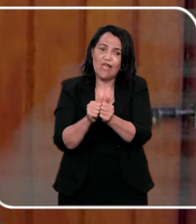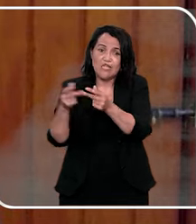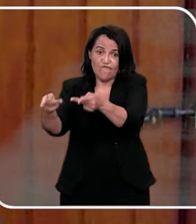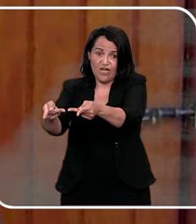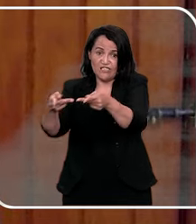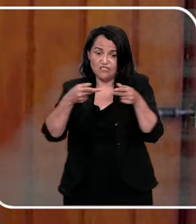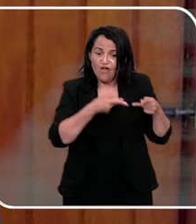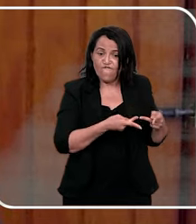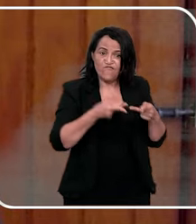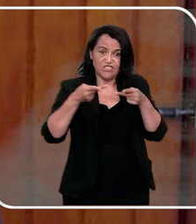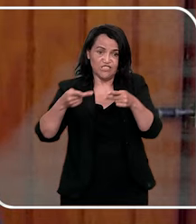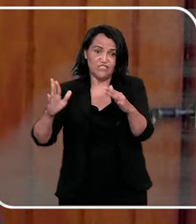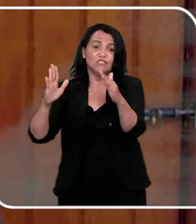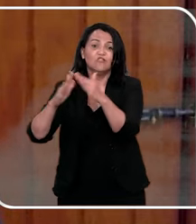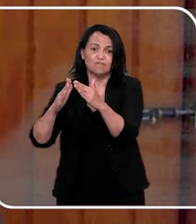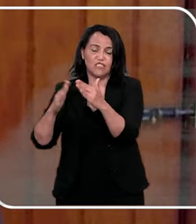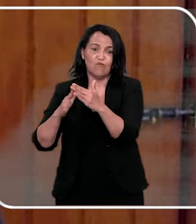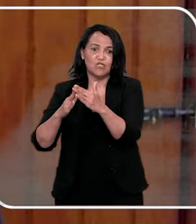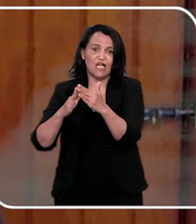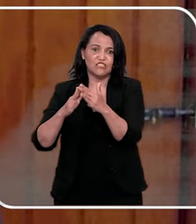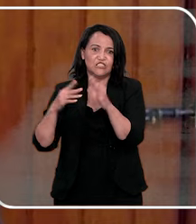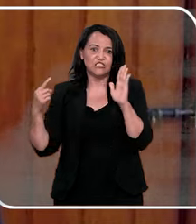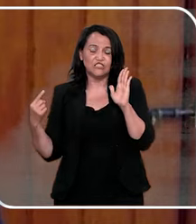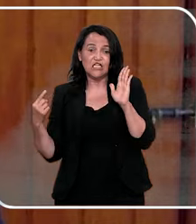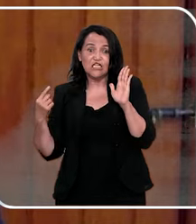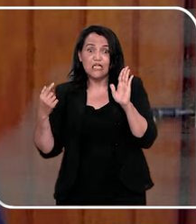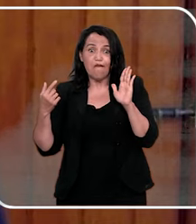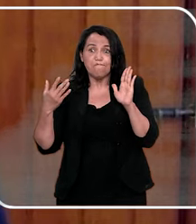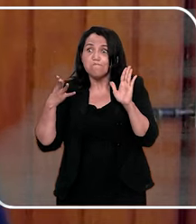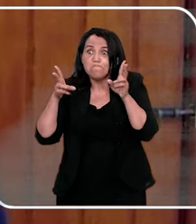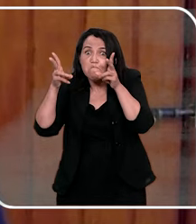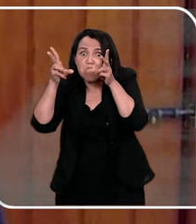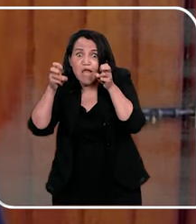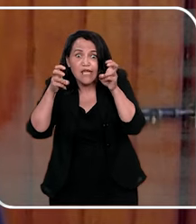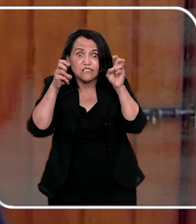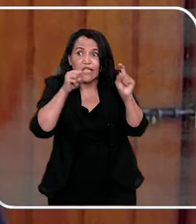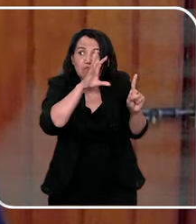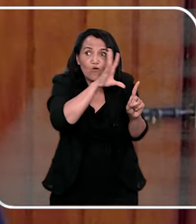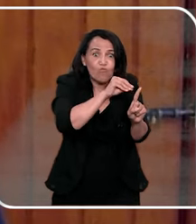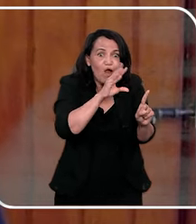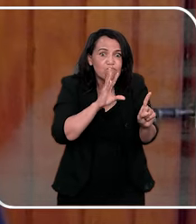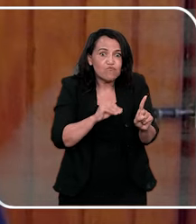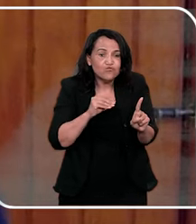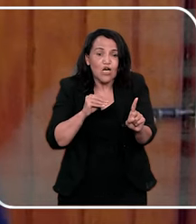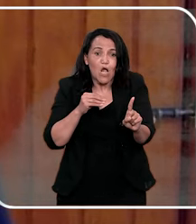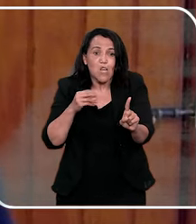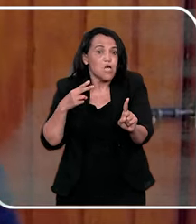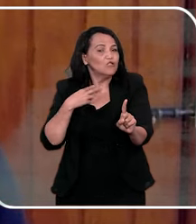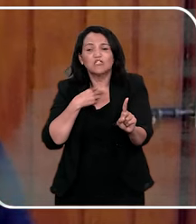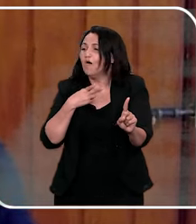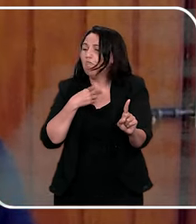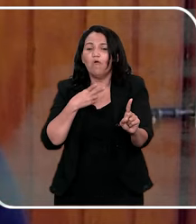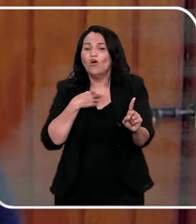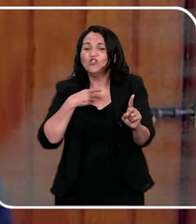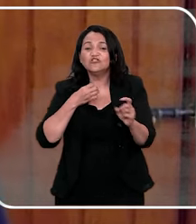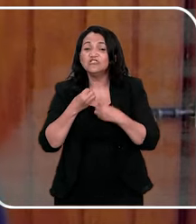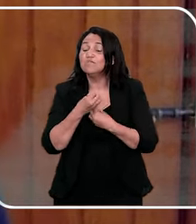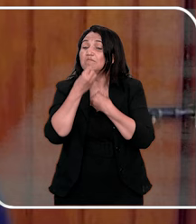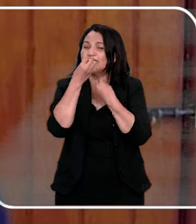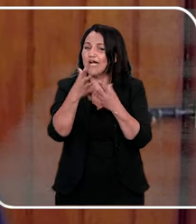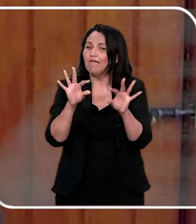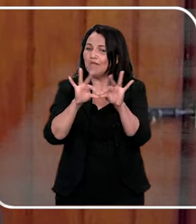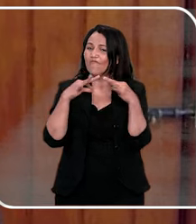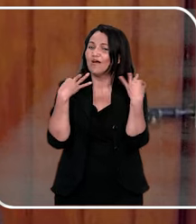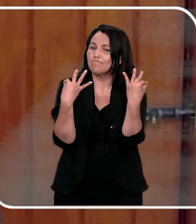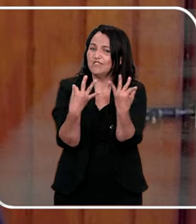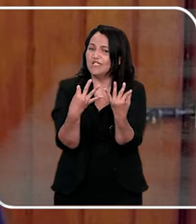junto às famílias, faz visita domiciliar, então, vamos supor, quando a gente desconfia de um abuso, e a gente vai denunciar, a gente não pode dizer, que nós estamos